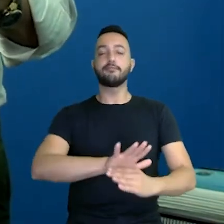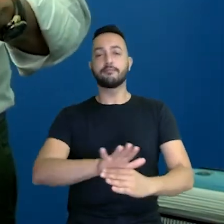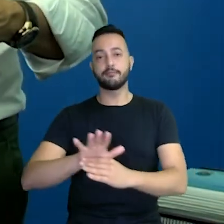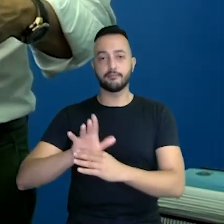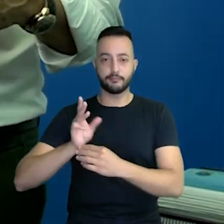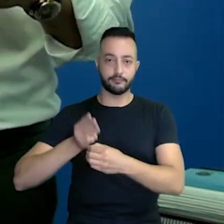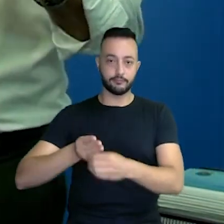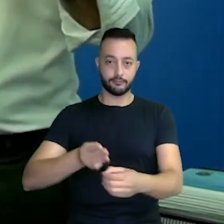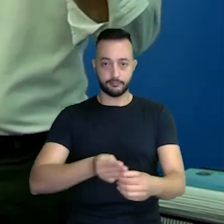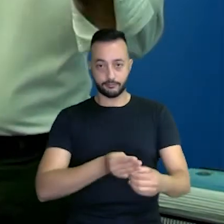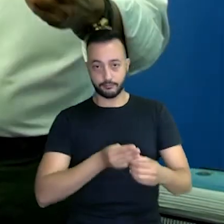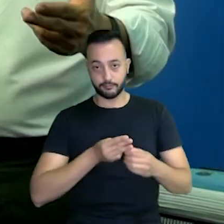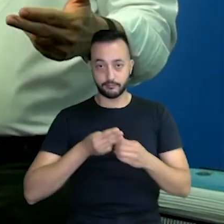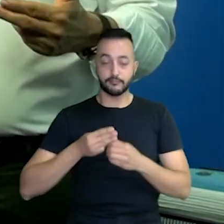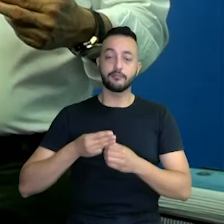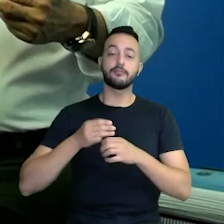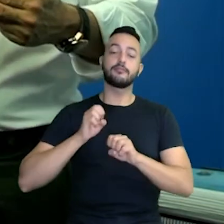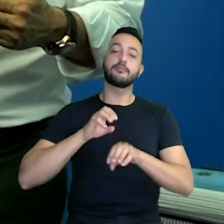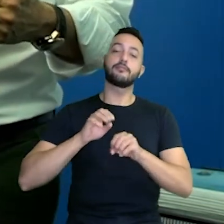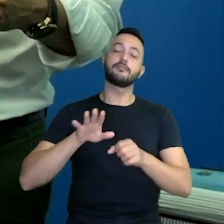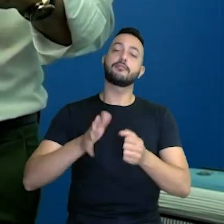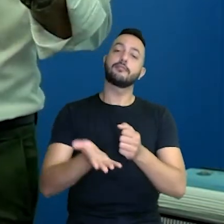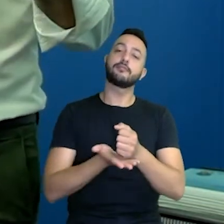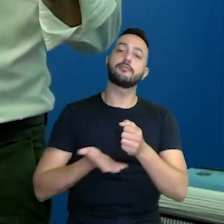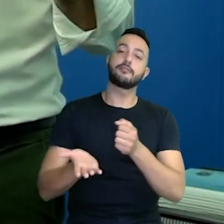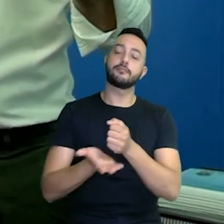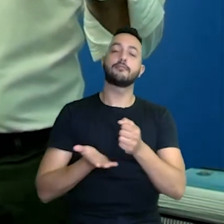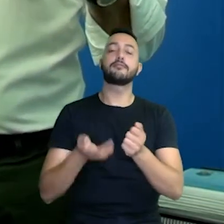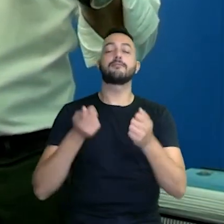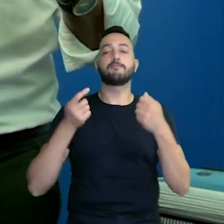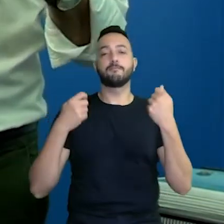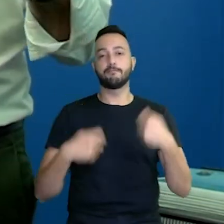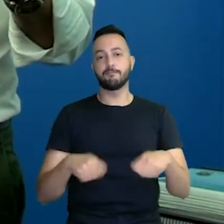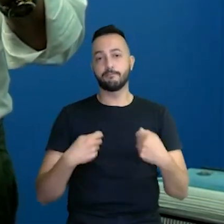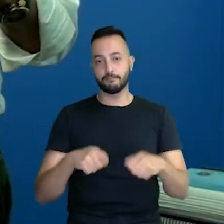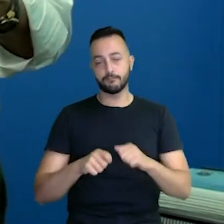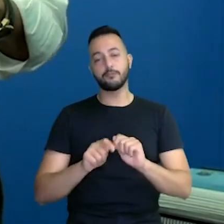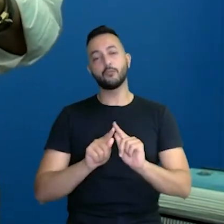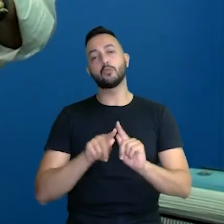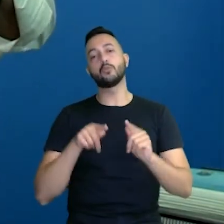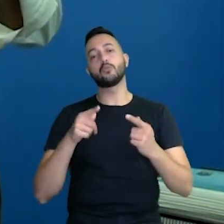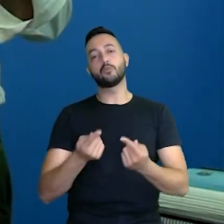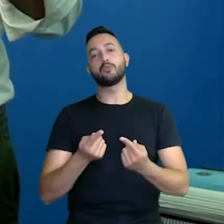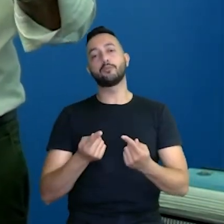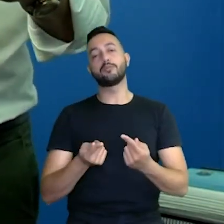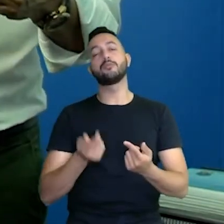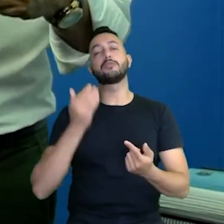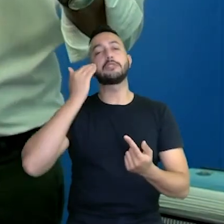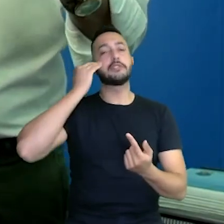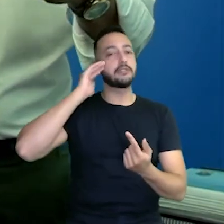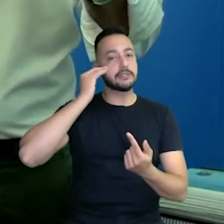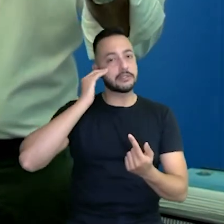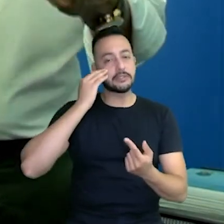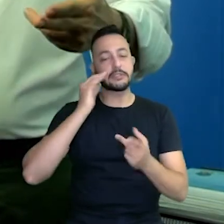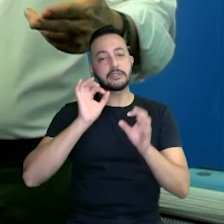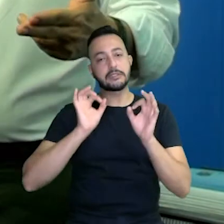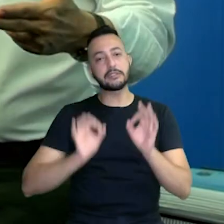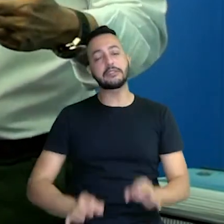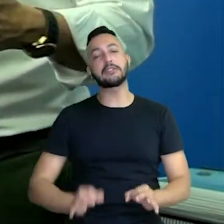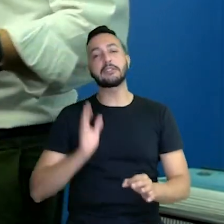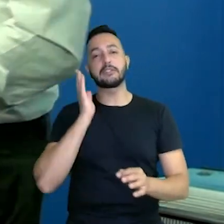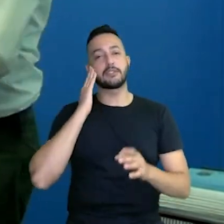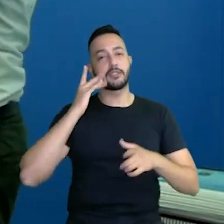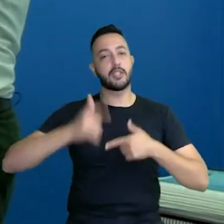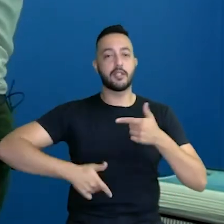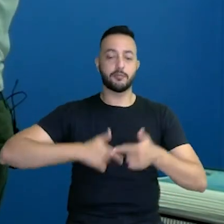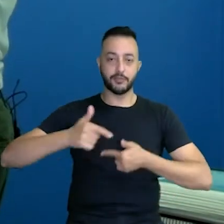os municípios na educação básica. E precisa ter um grupo que entenda, que saiba trabalhar com